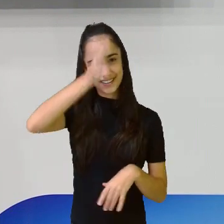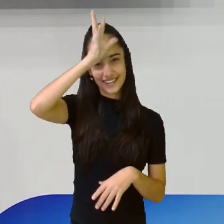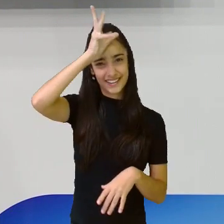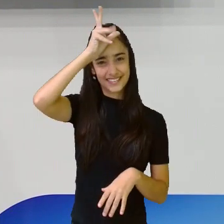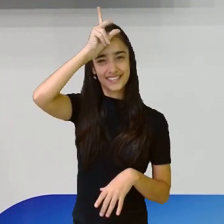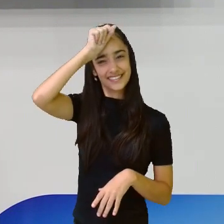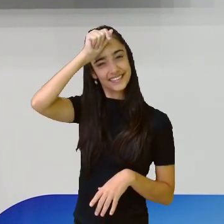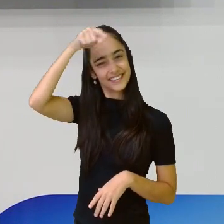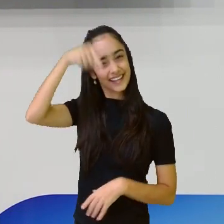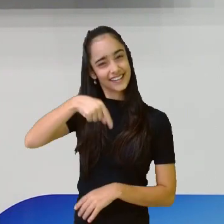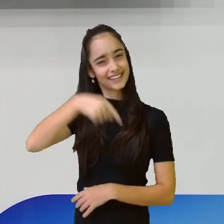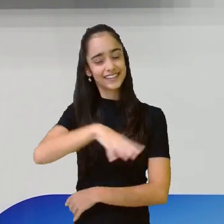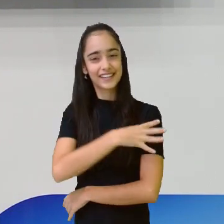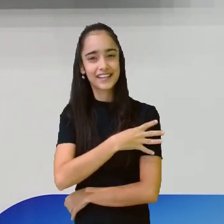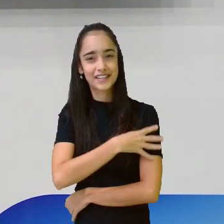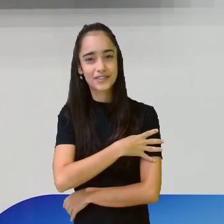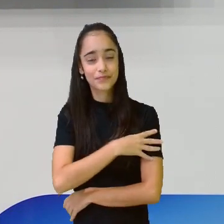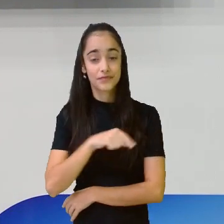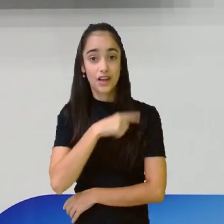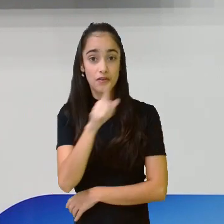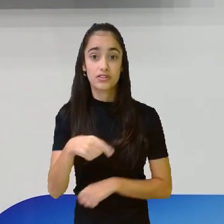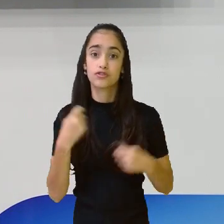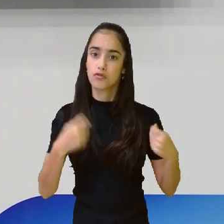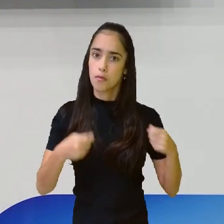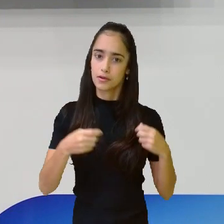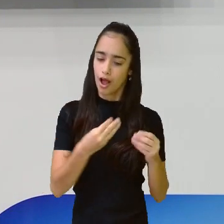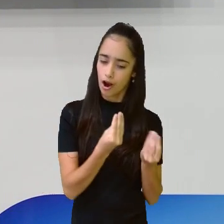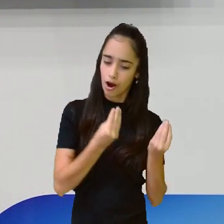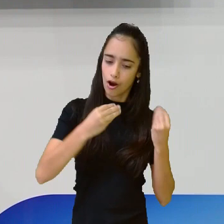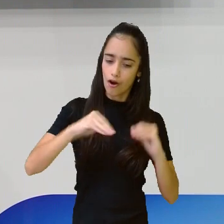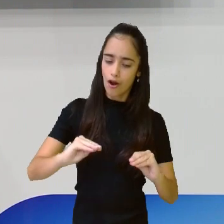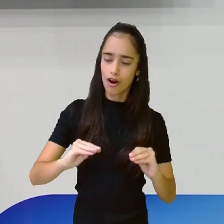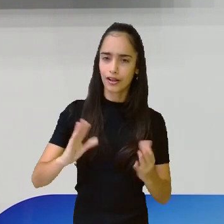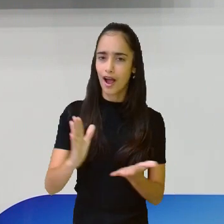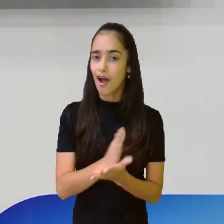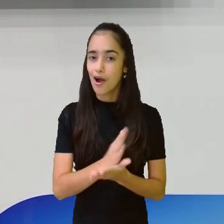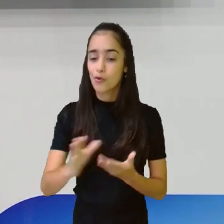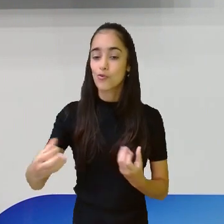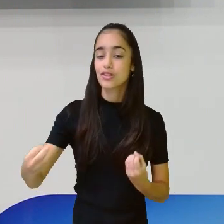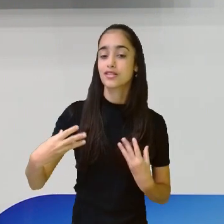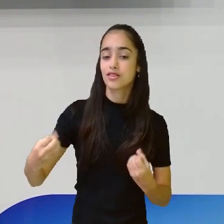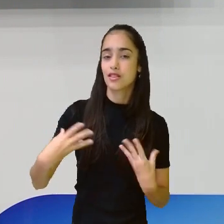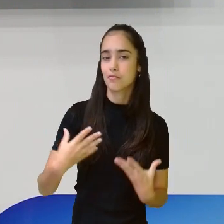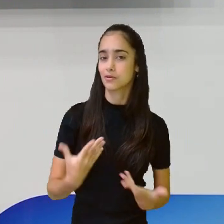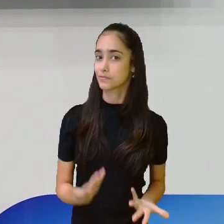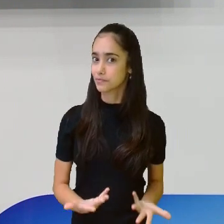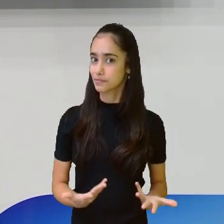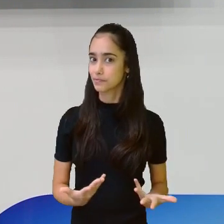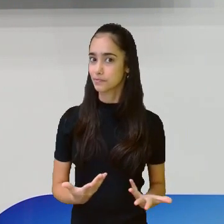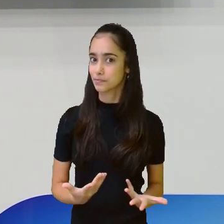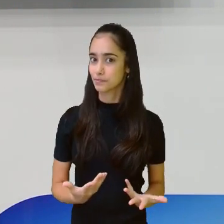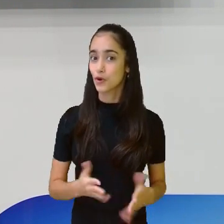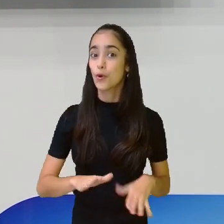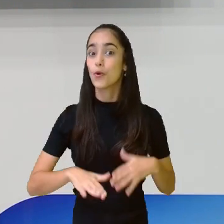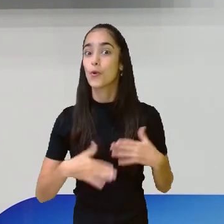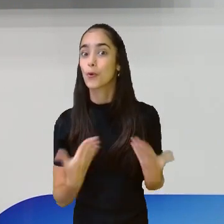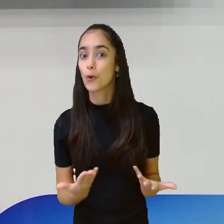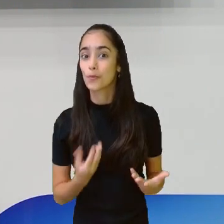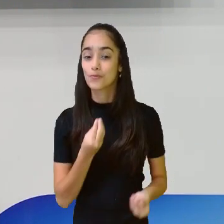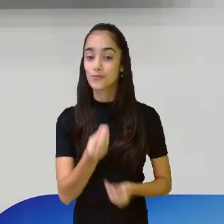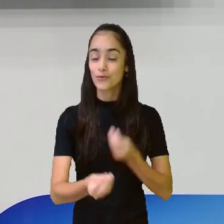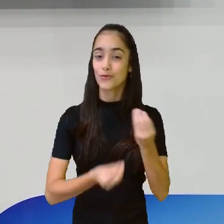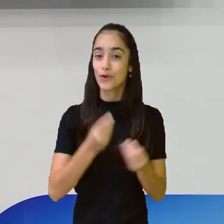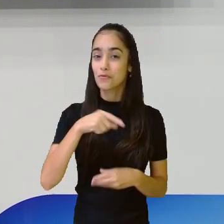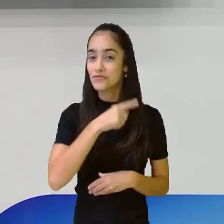E vocês aí têm que colocar uma lição de moral. Qual seria? Ah, eu fico super curiosa para saber como